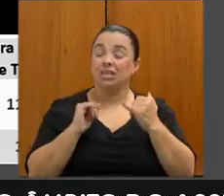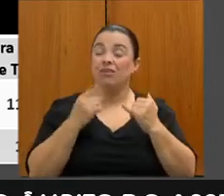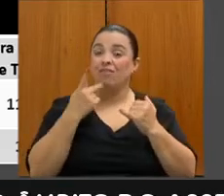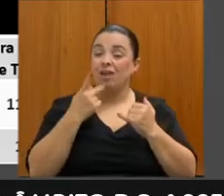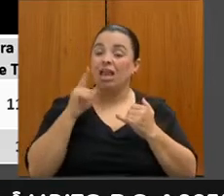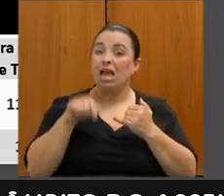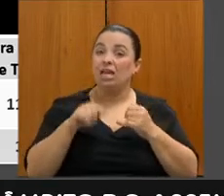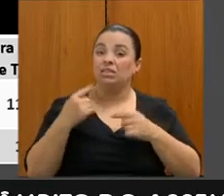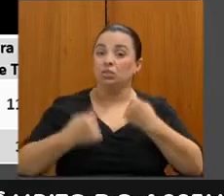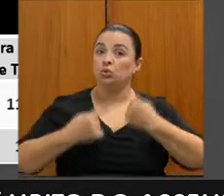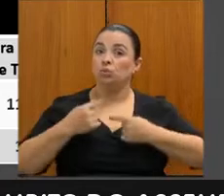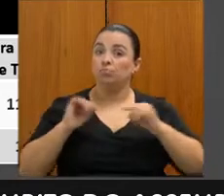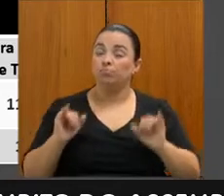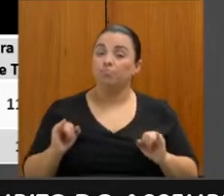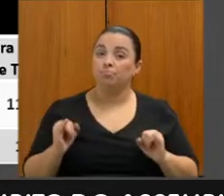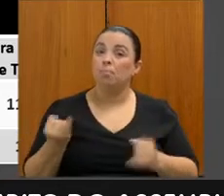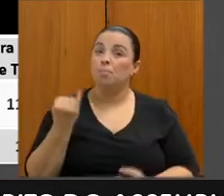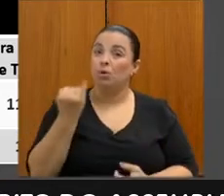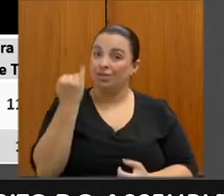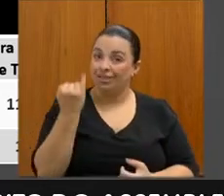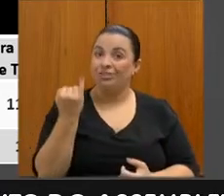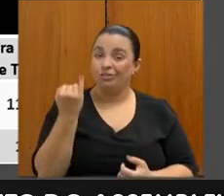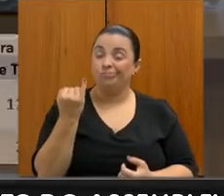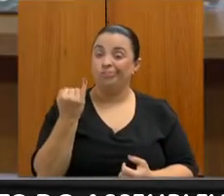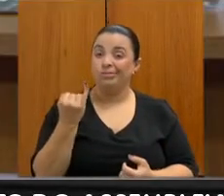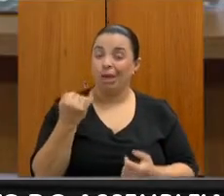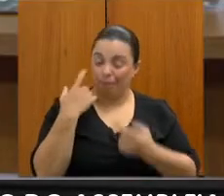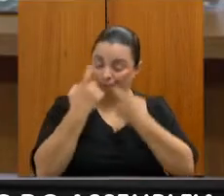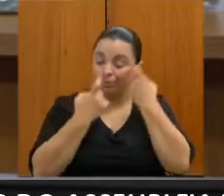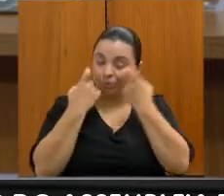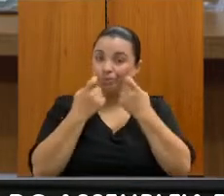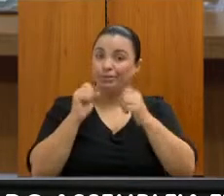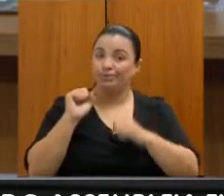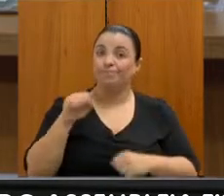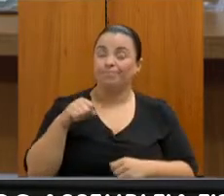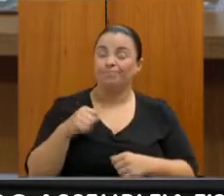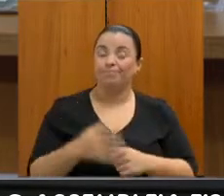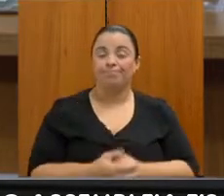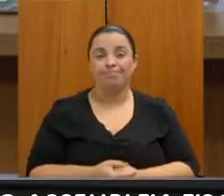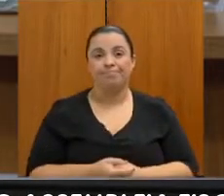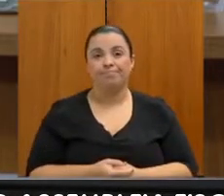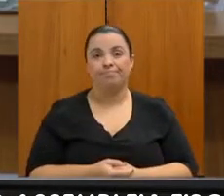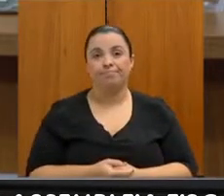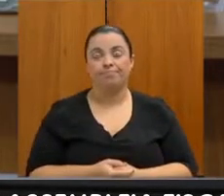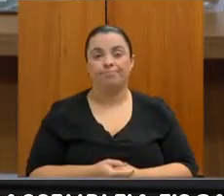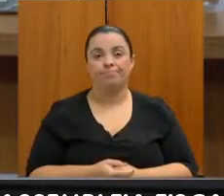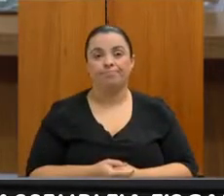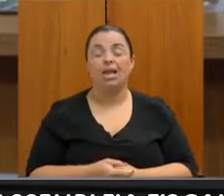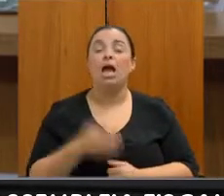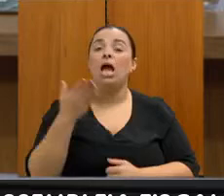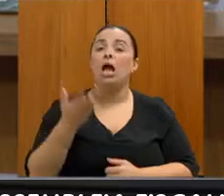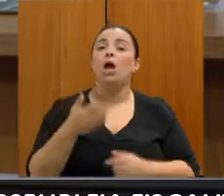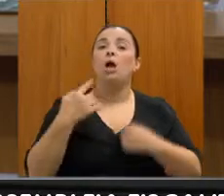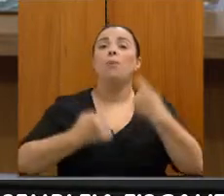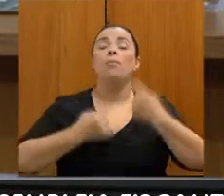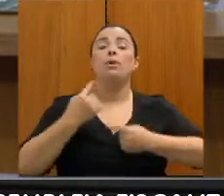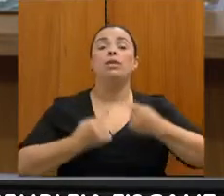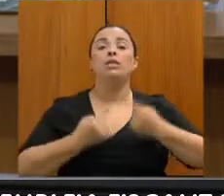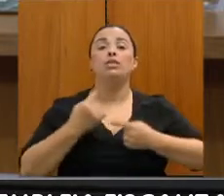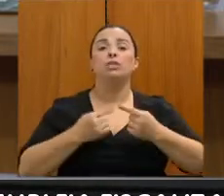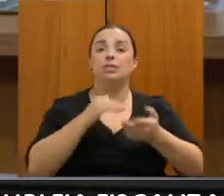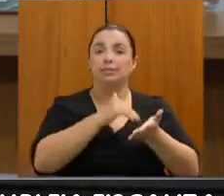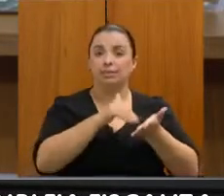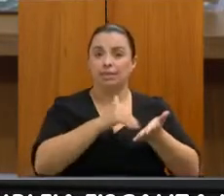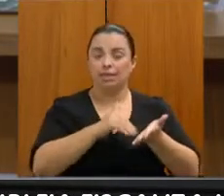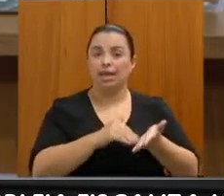importante, o quanto que a situação continua sendo preocupante. Bom, pode passar entrando dentro das políticas públicas da Secretaria, a primeira